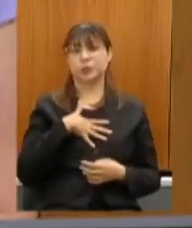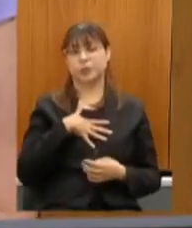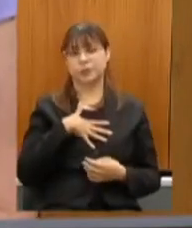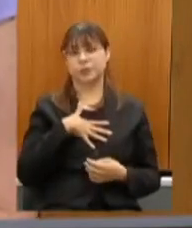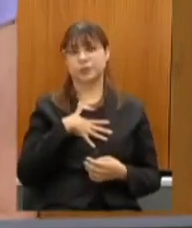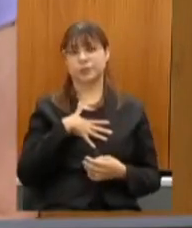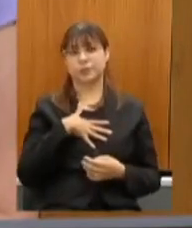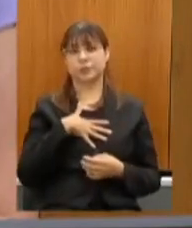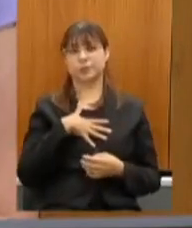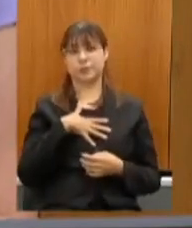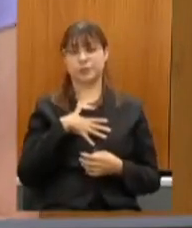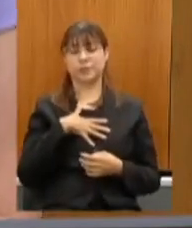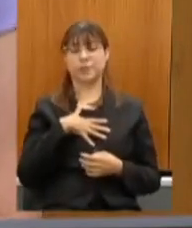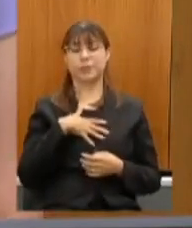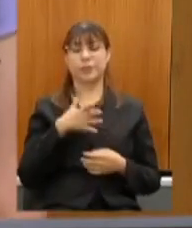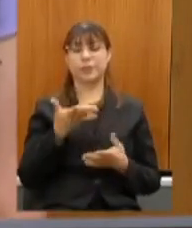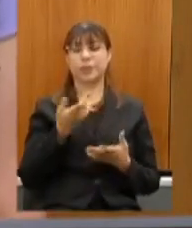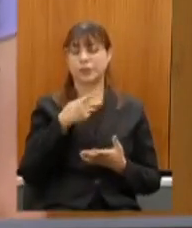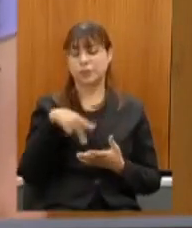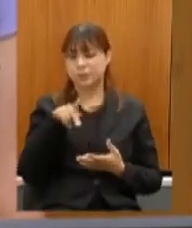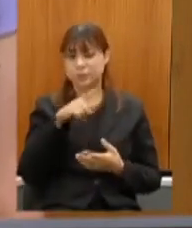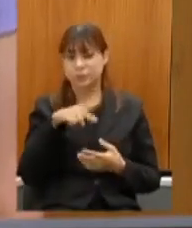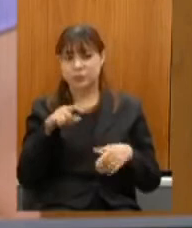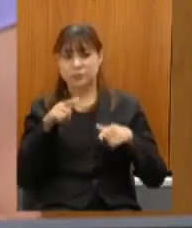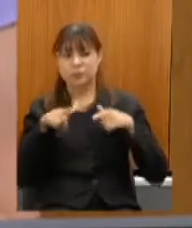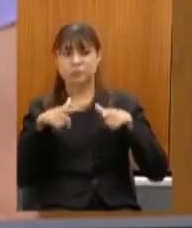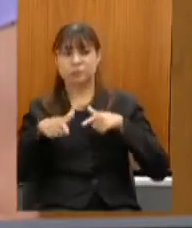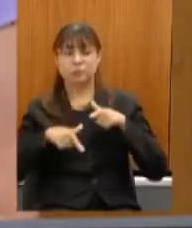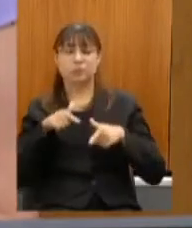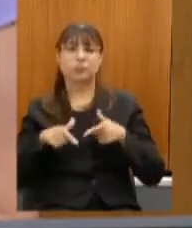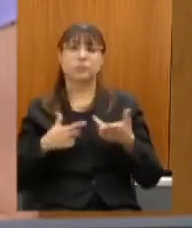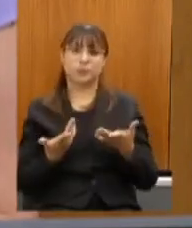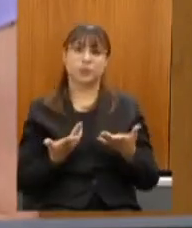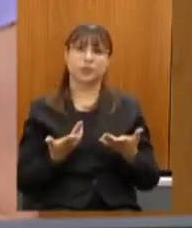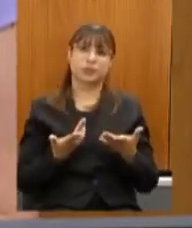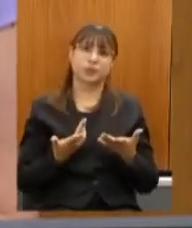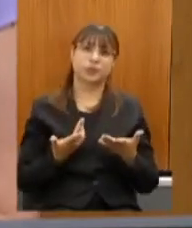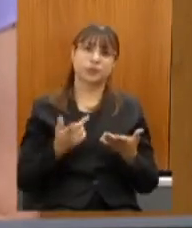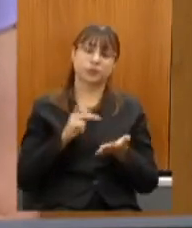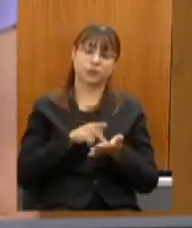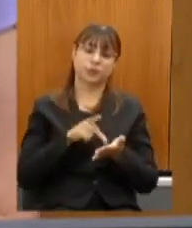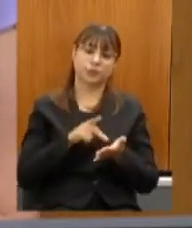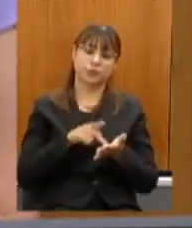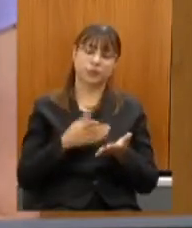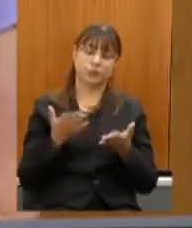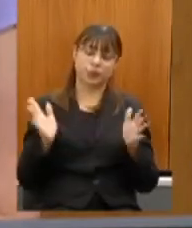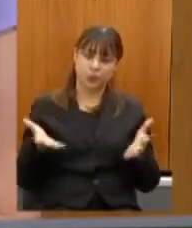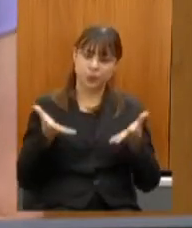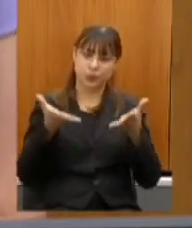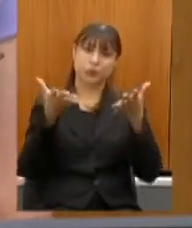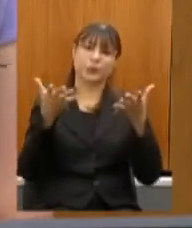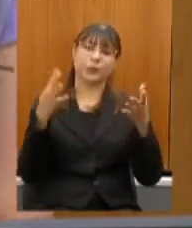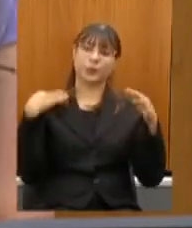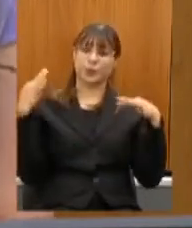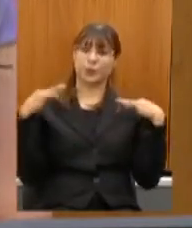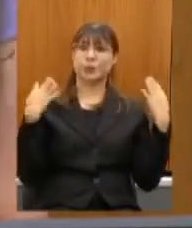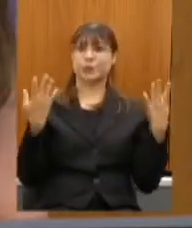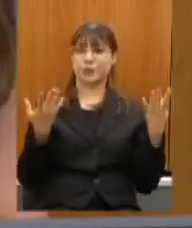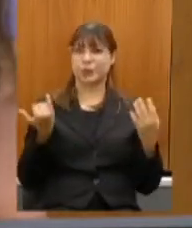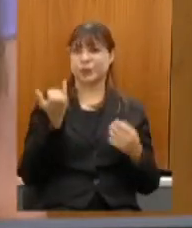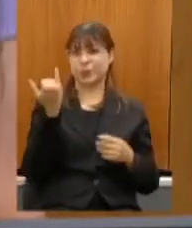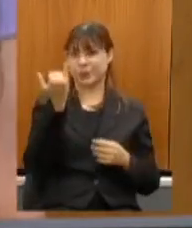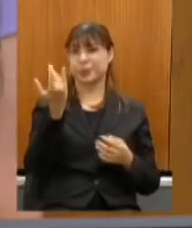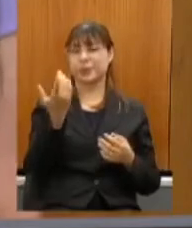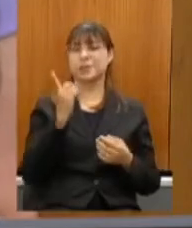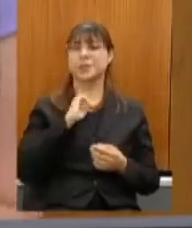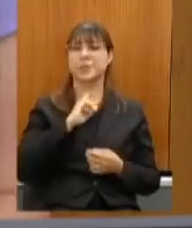visão dessa perspicácia estratégica que eu acho que vai de fato trazer o nosso o nosso turismo para o patamar que a gente quer e para o patamar